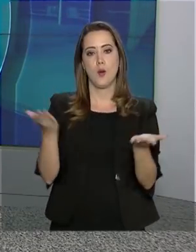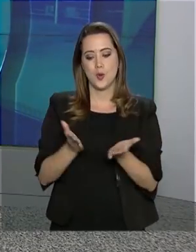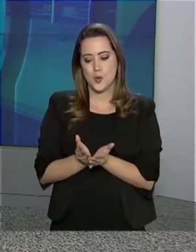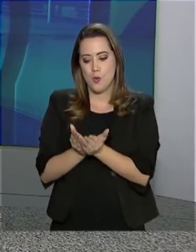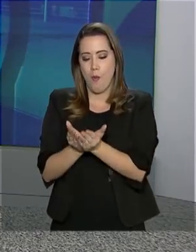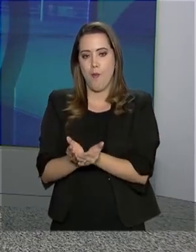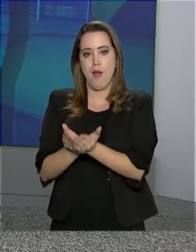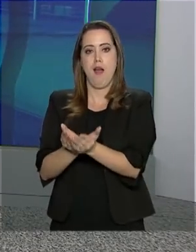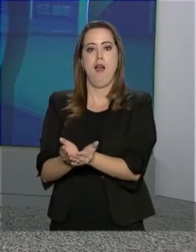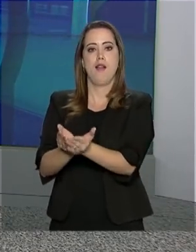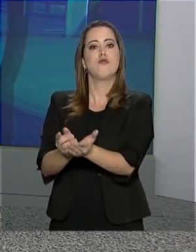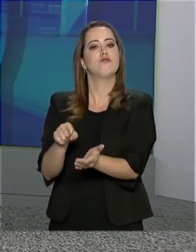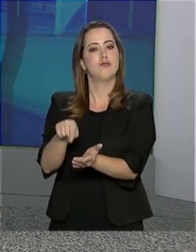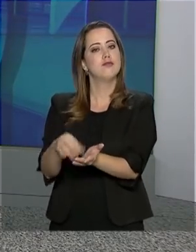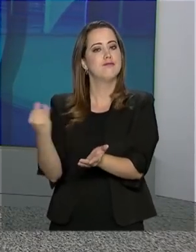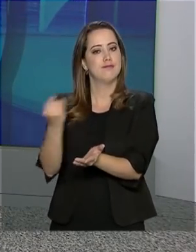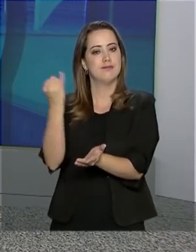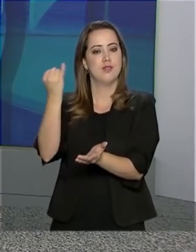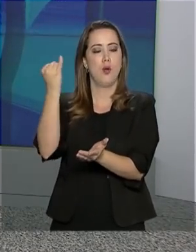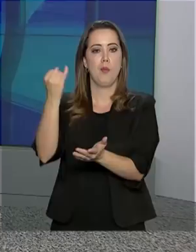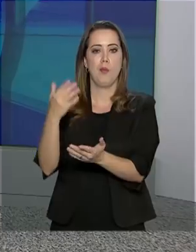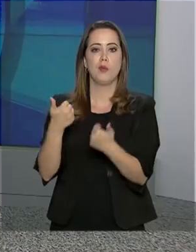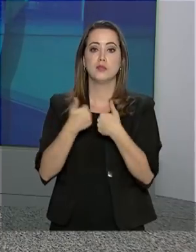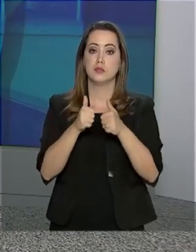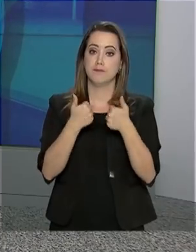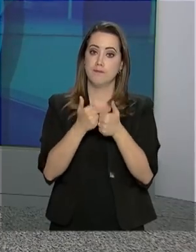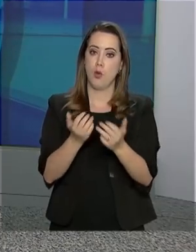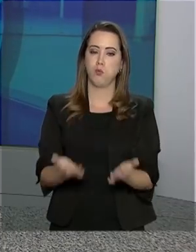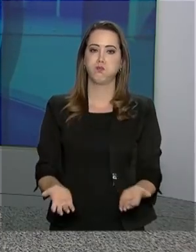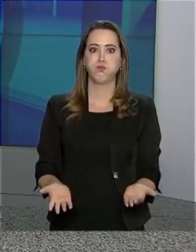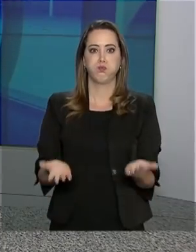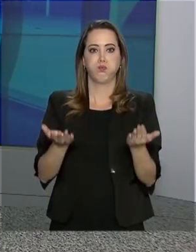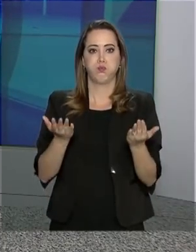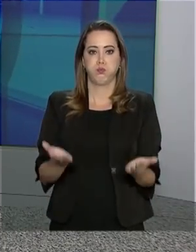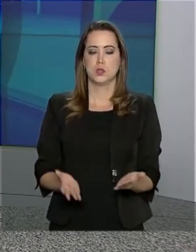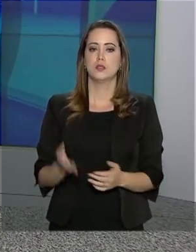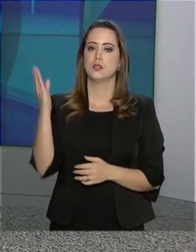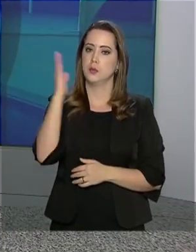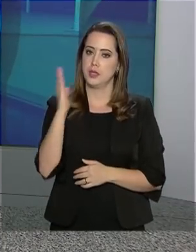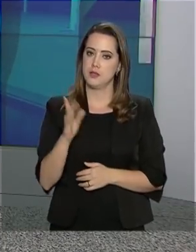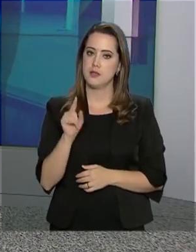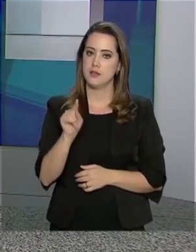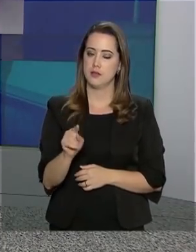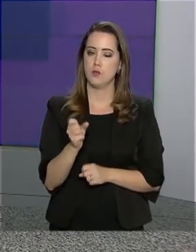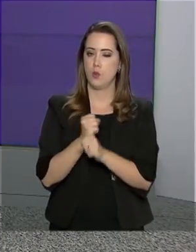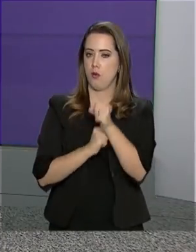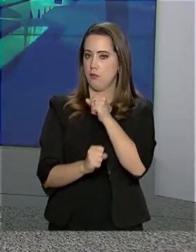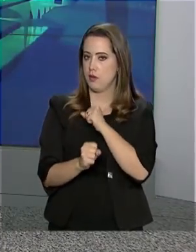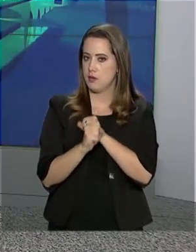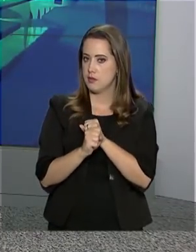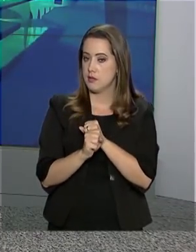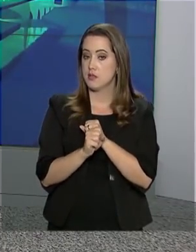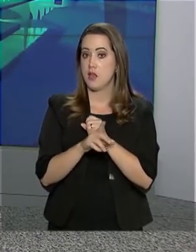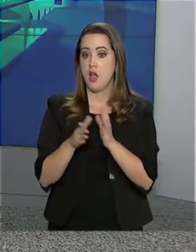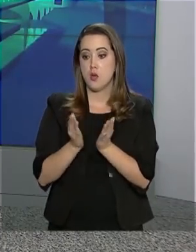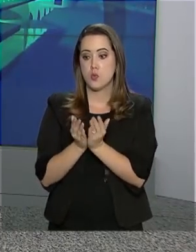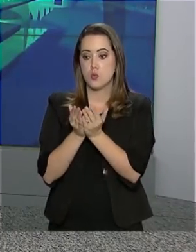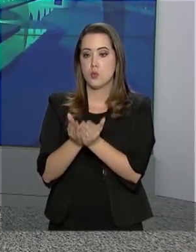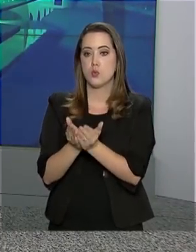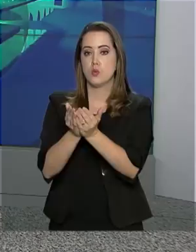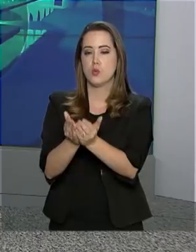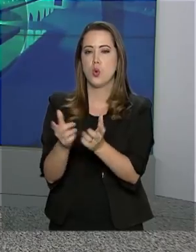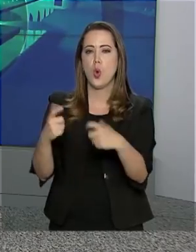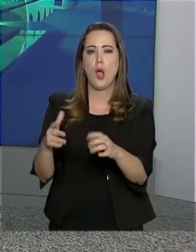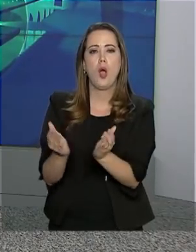e navios ocupam um importante espaço no transporte de cargas no Brasil. Só no ano passado, os portos movimentaram